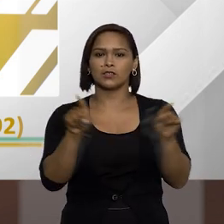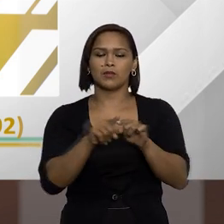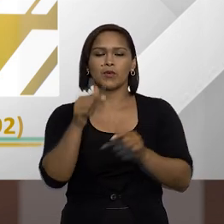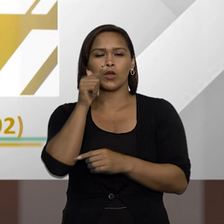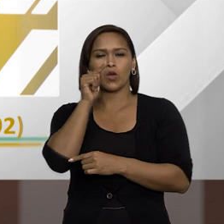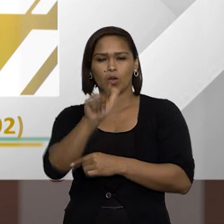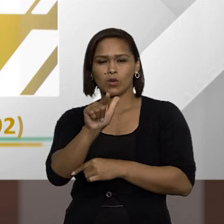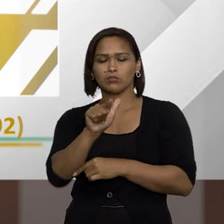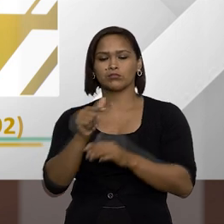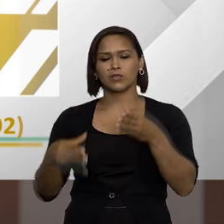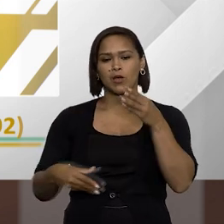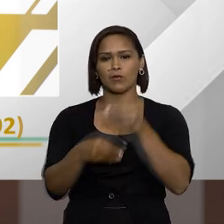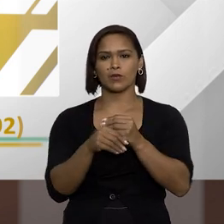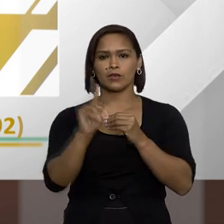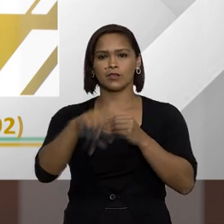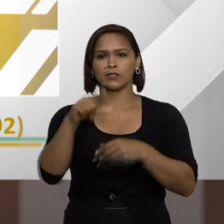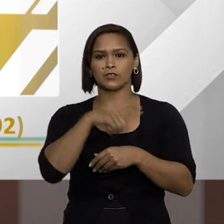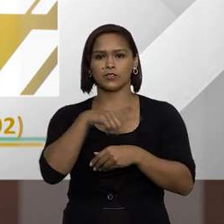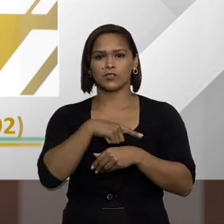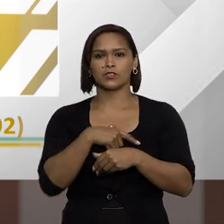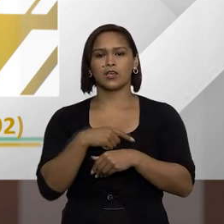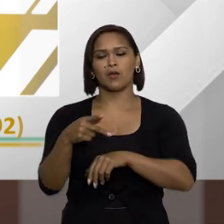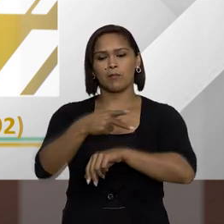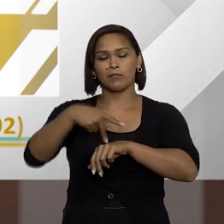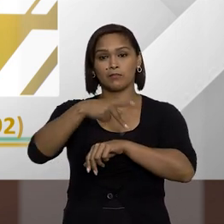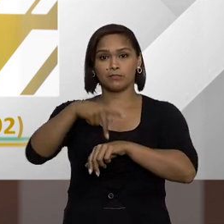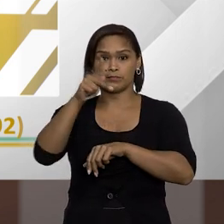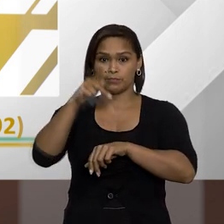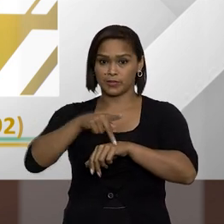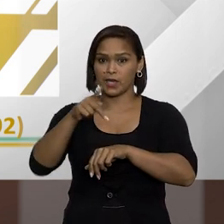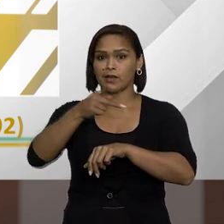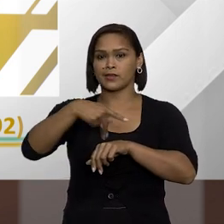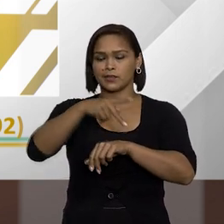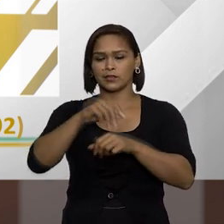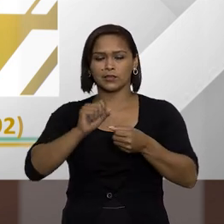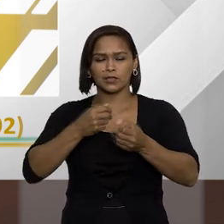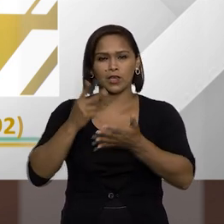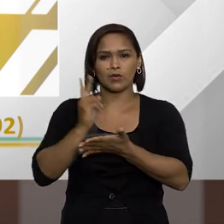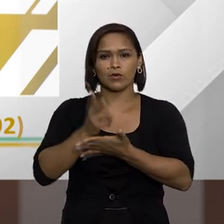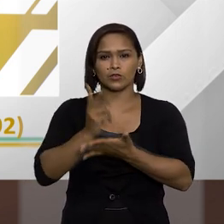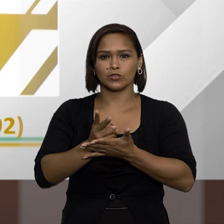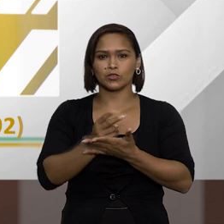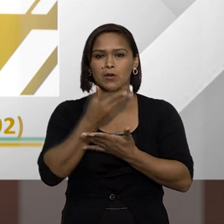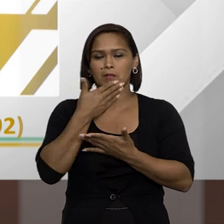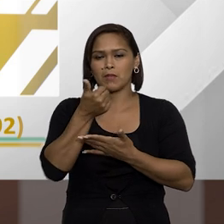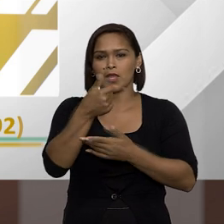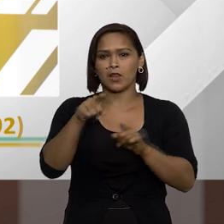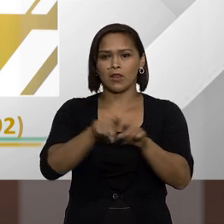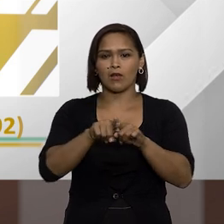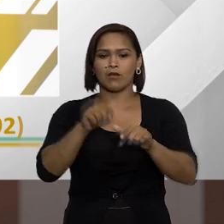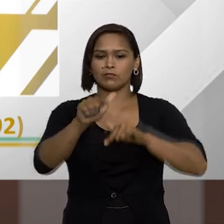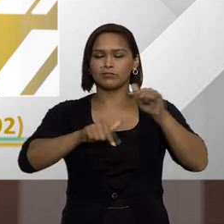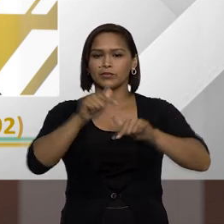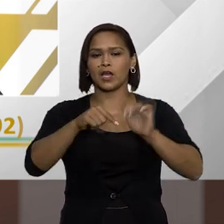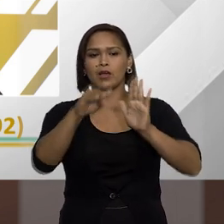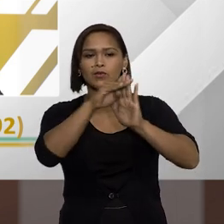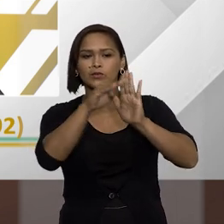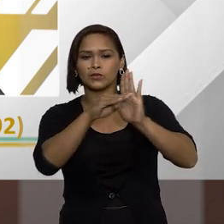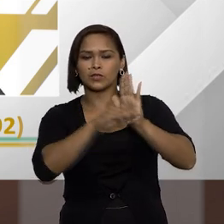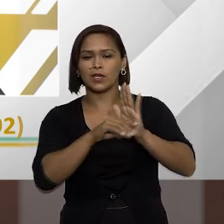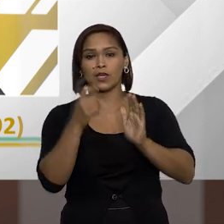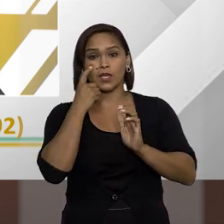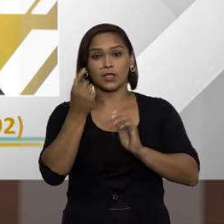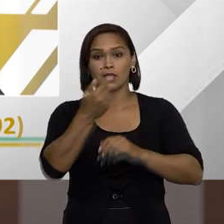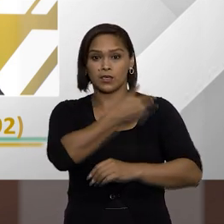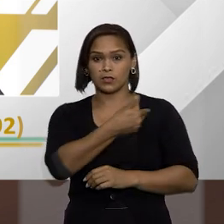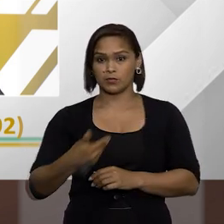consigam realmente contribuir para que a gente tenha um país cujas engrenagens funcionem cada vez melhor pautadas pelo